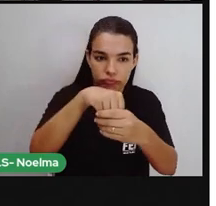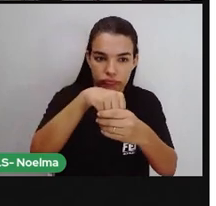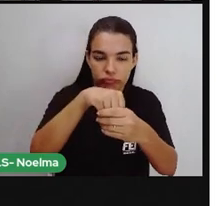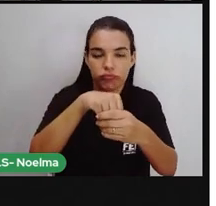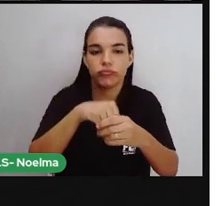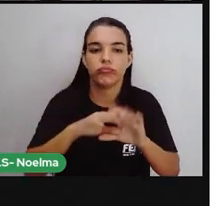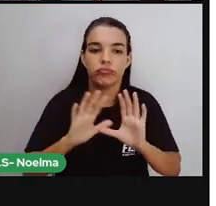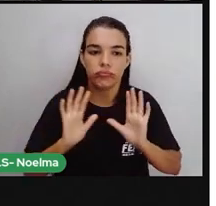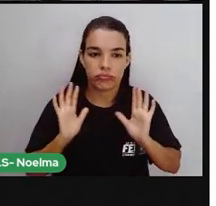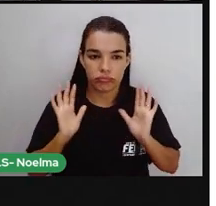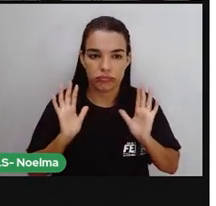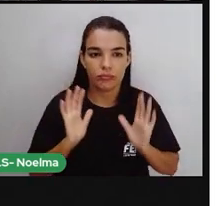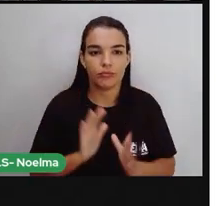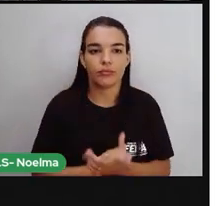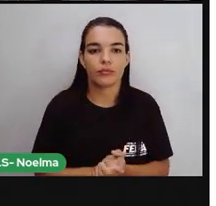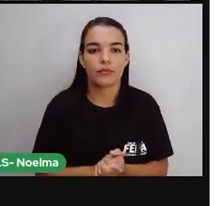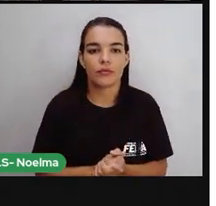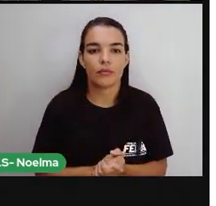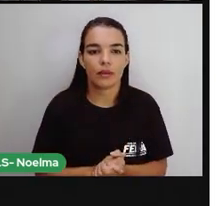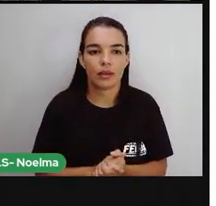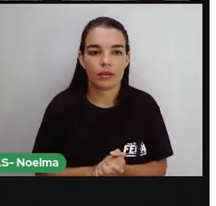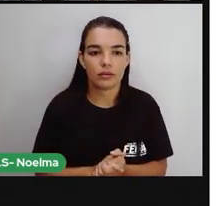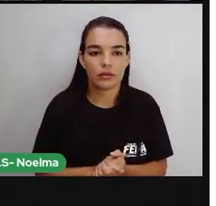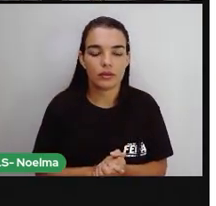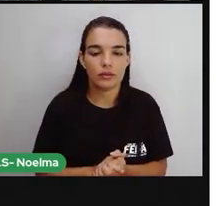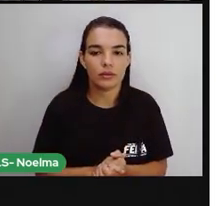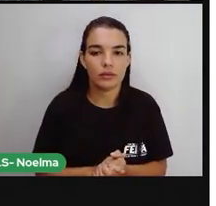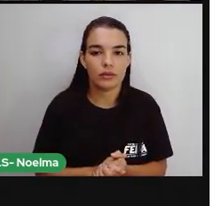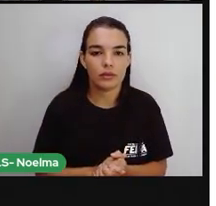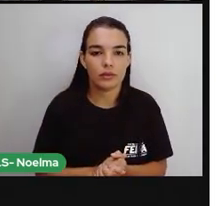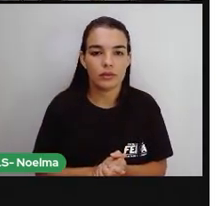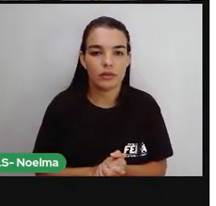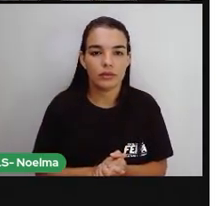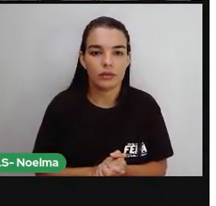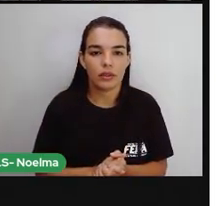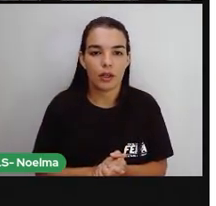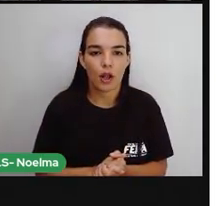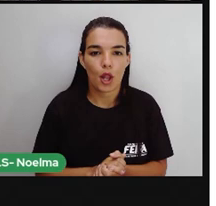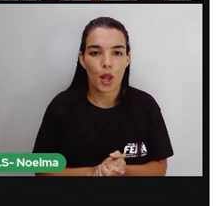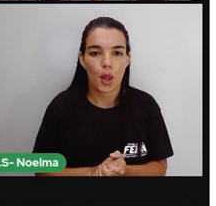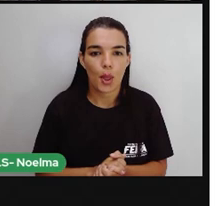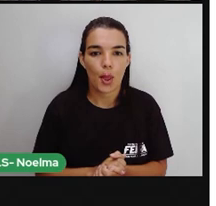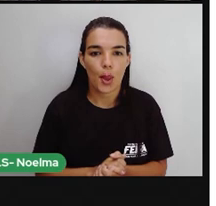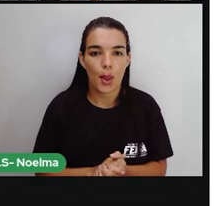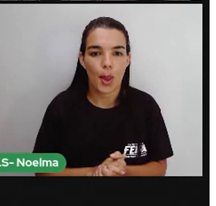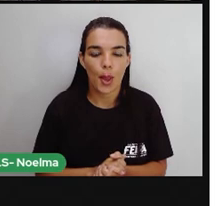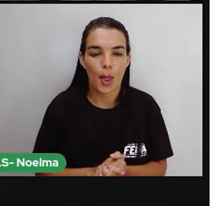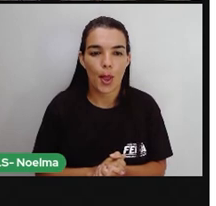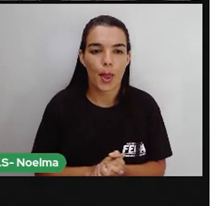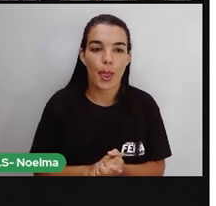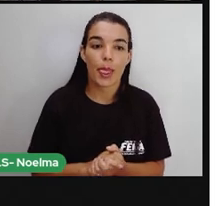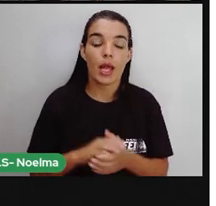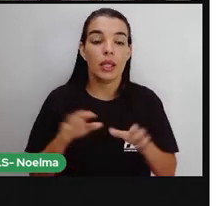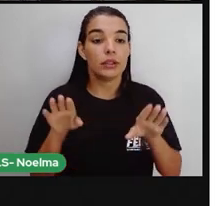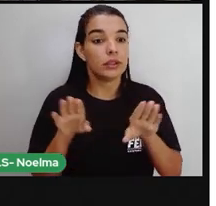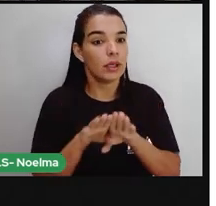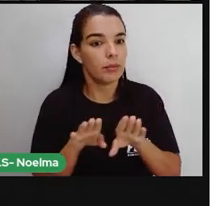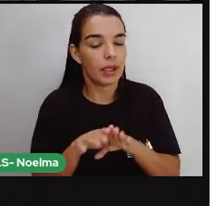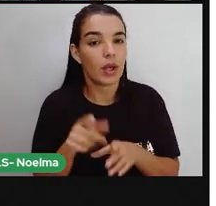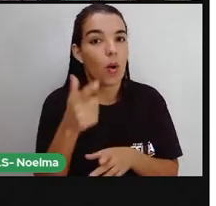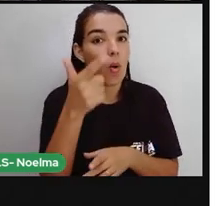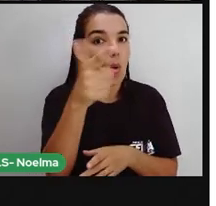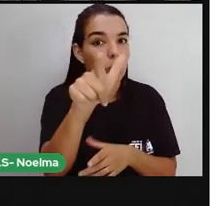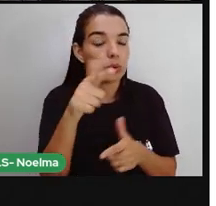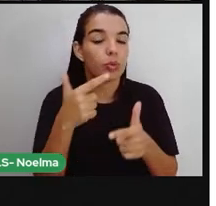os rios, né? Os lençóis teáticos. A remoção da vegetação natural, que